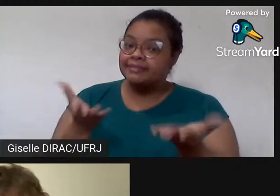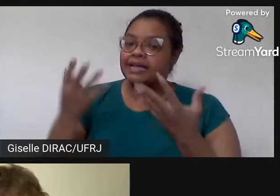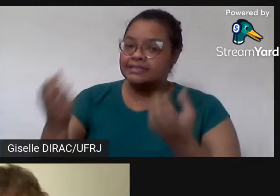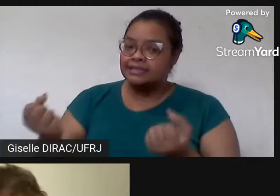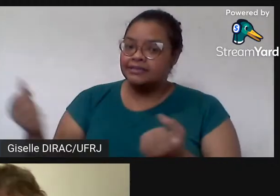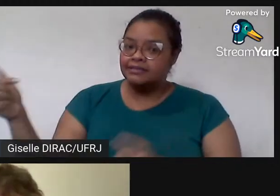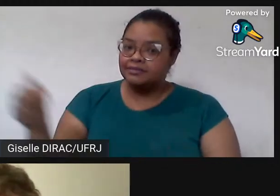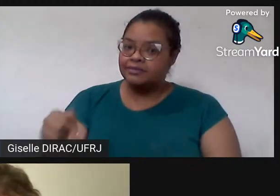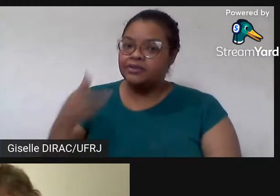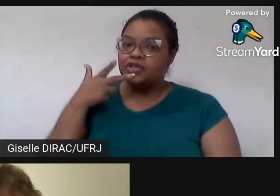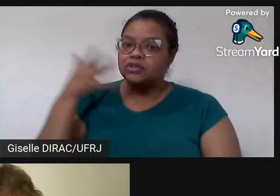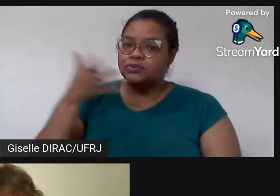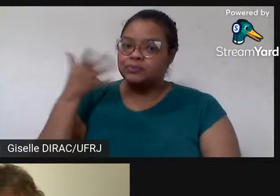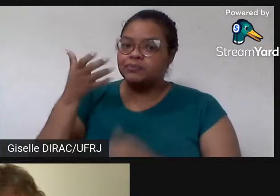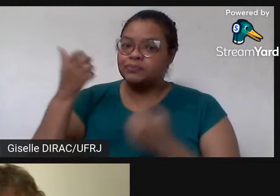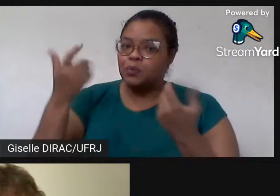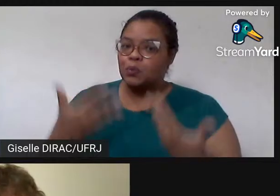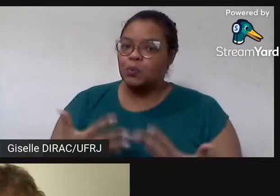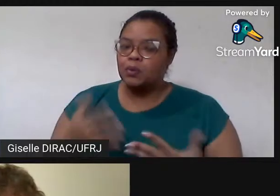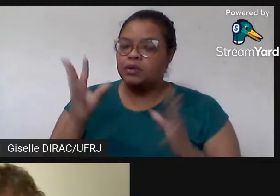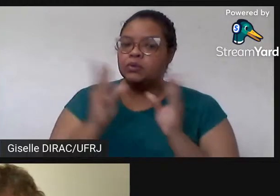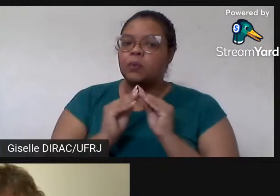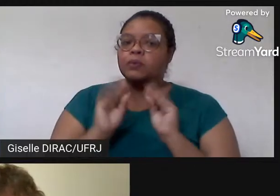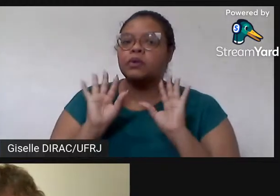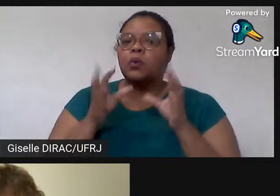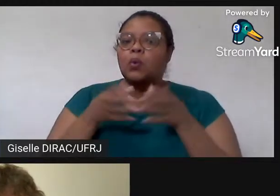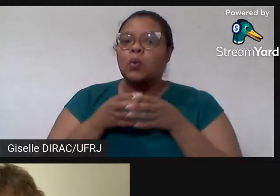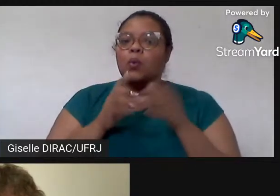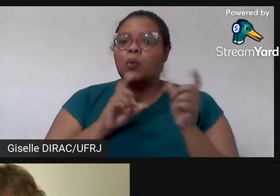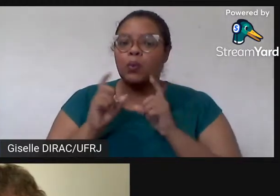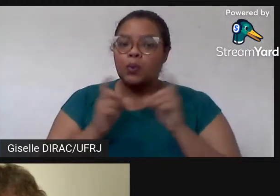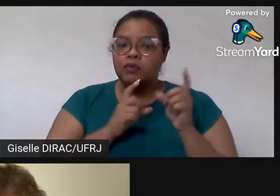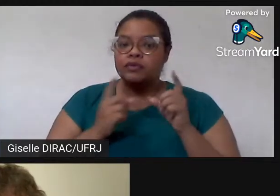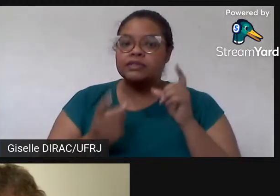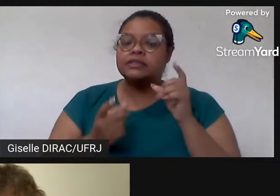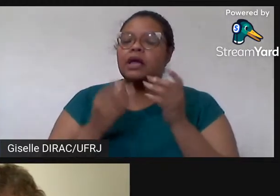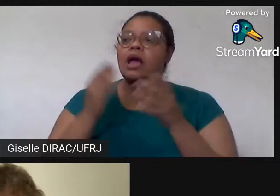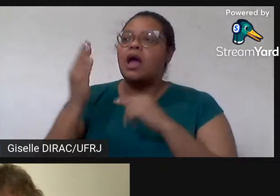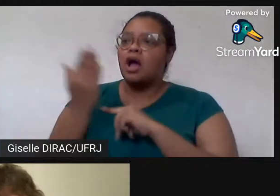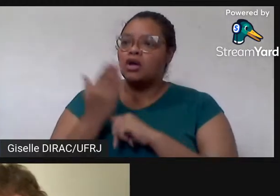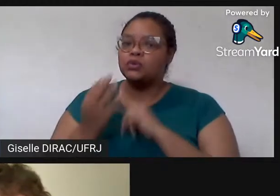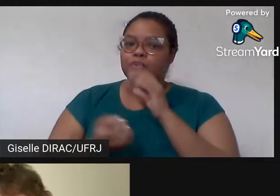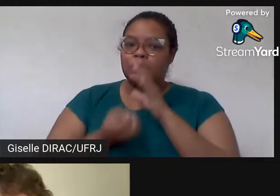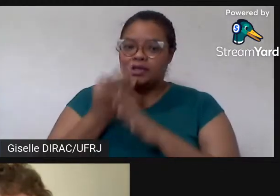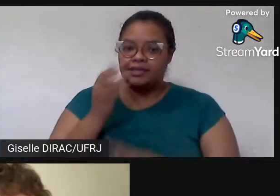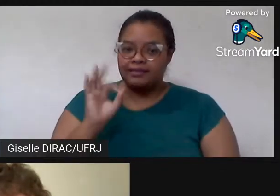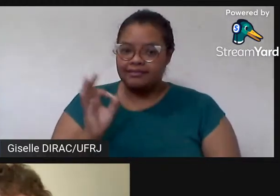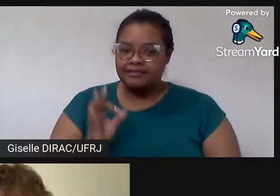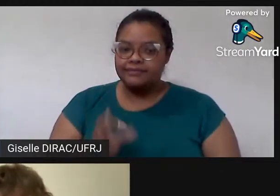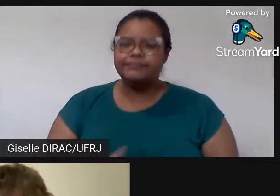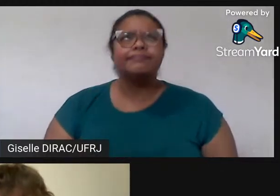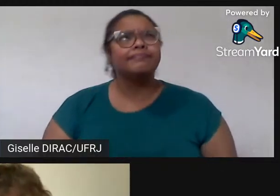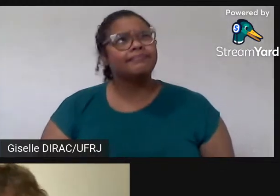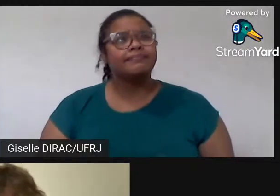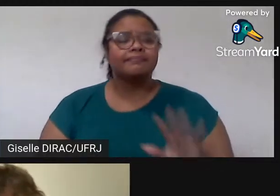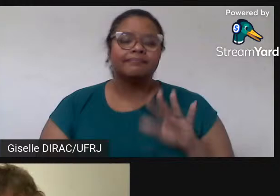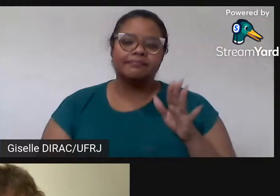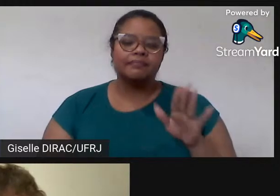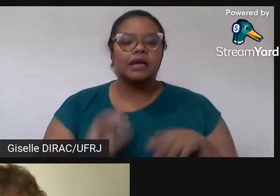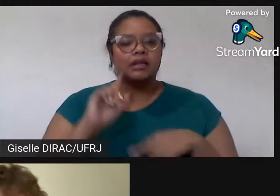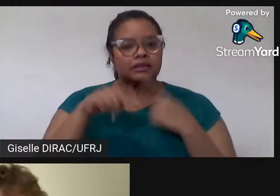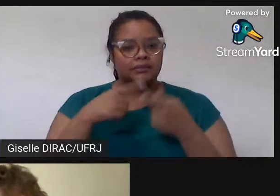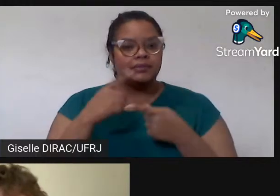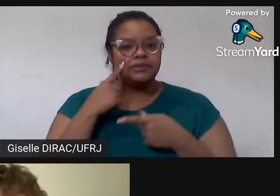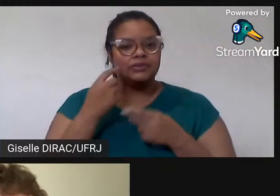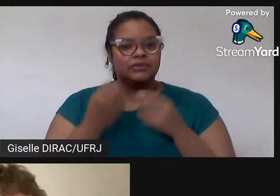a gente sobre essa comissão que você, inclusive, ajudou a fundar, não foi isso? Não exatamente. Depois eu